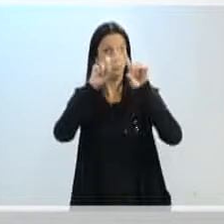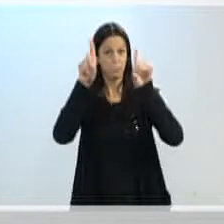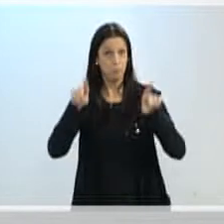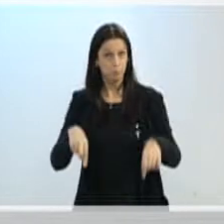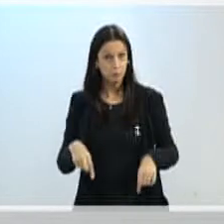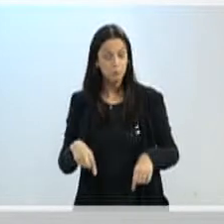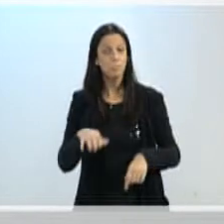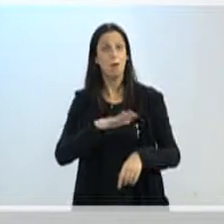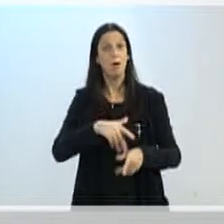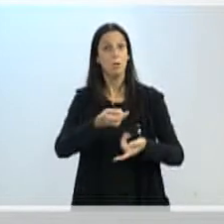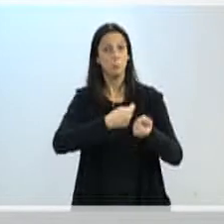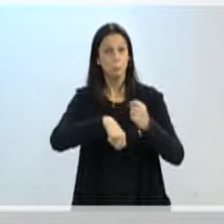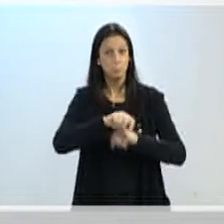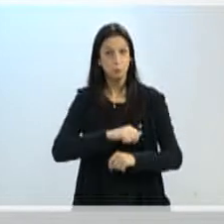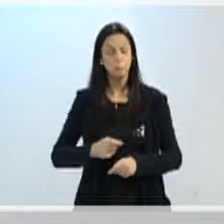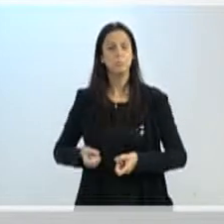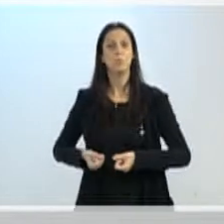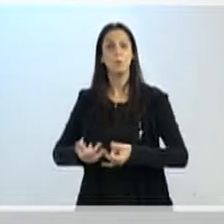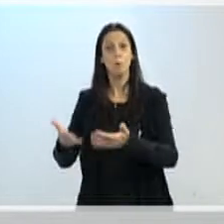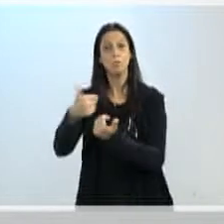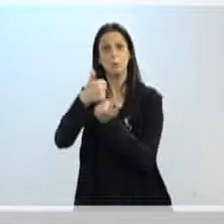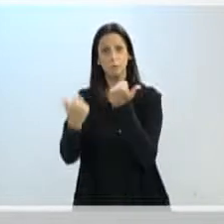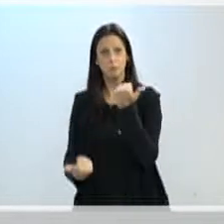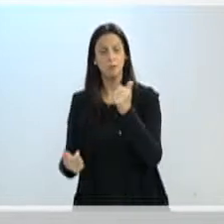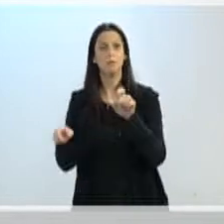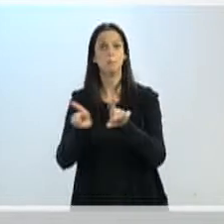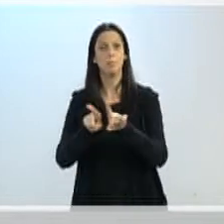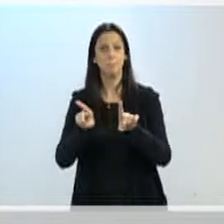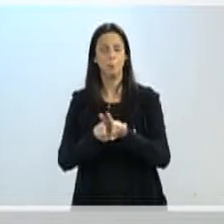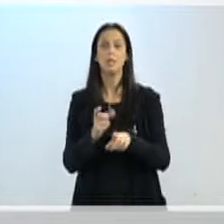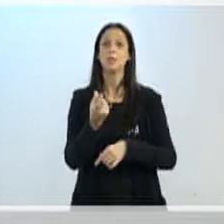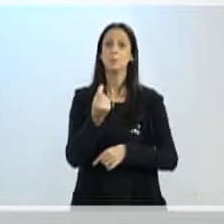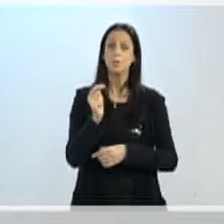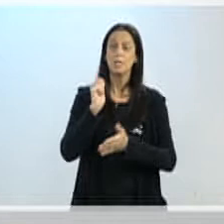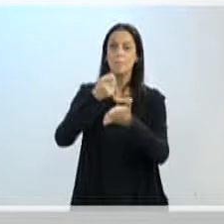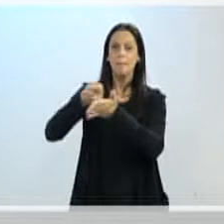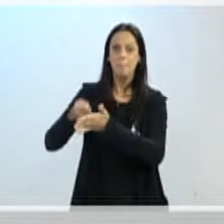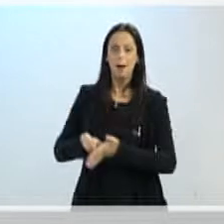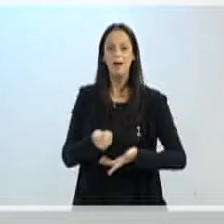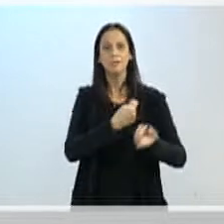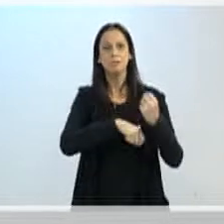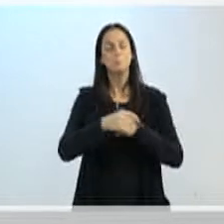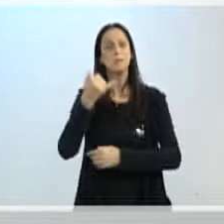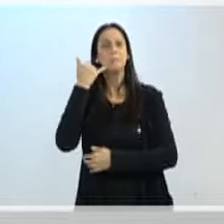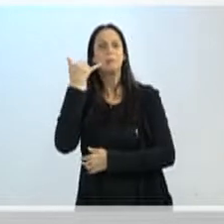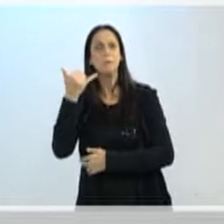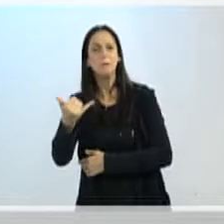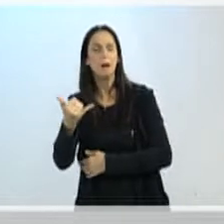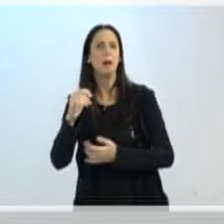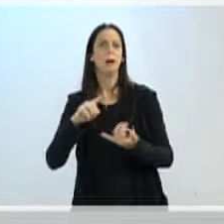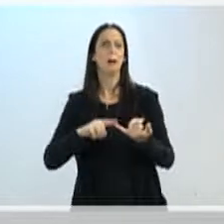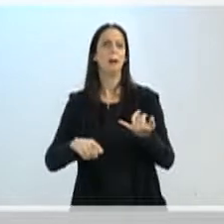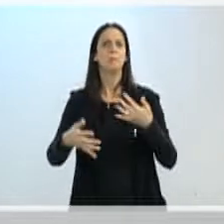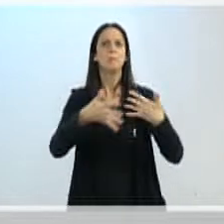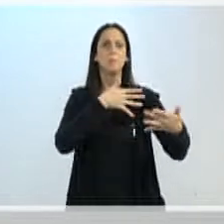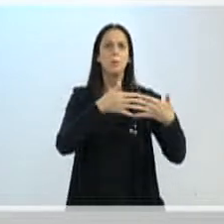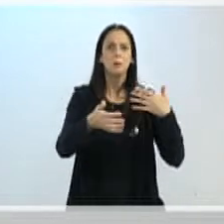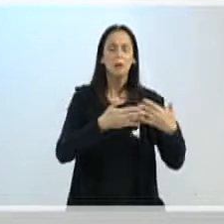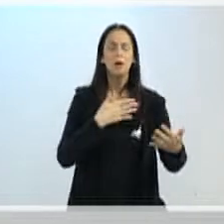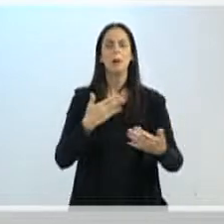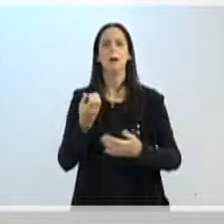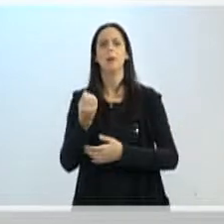administrativo, custos da diretoria inclusive, custos administrativos, diversos, telefone, terminais de embarque,